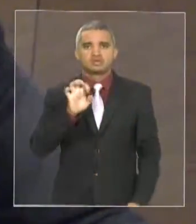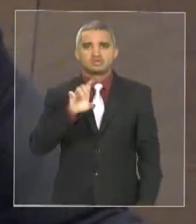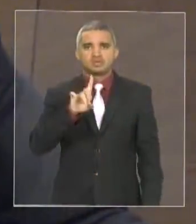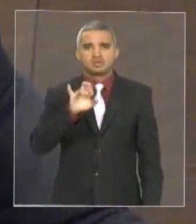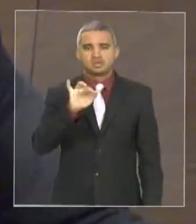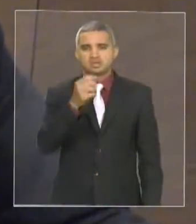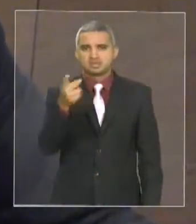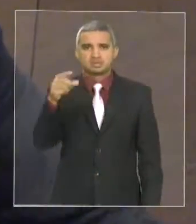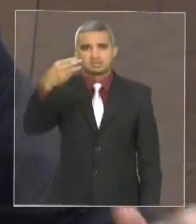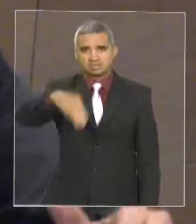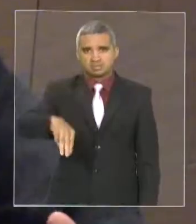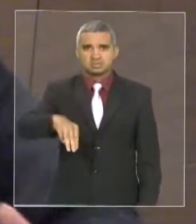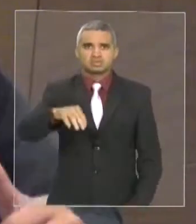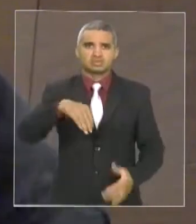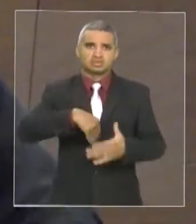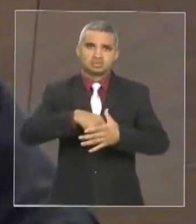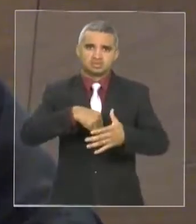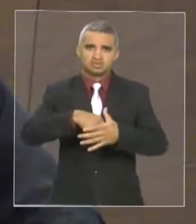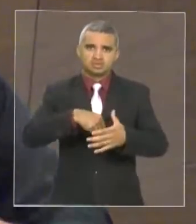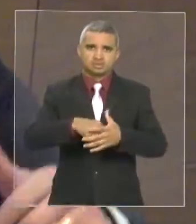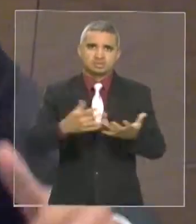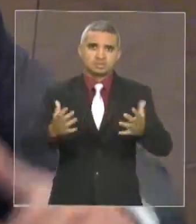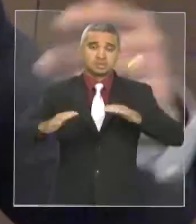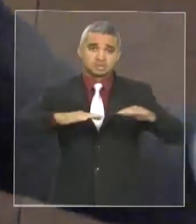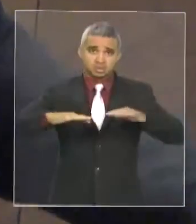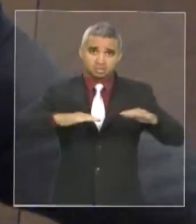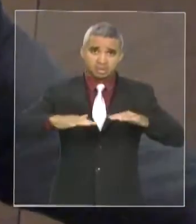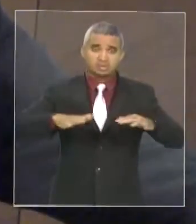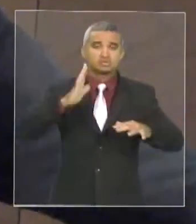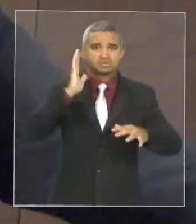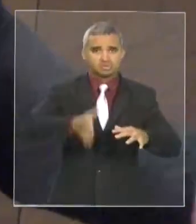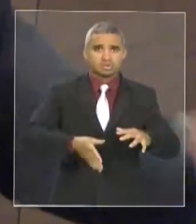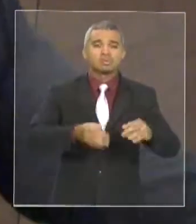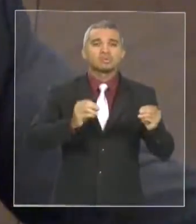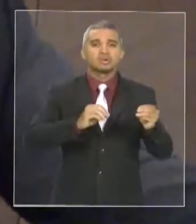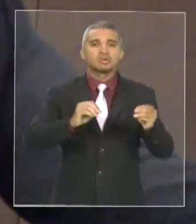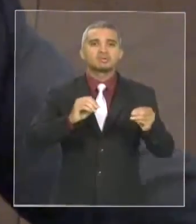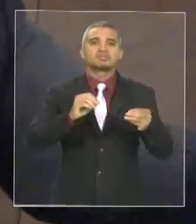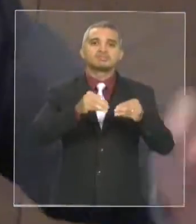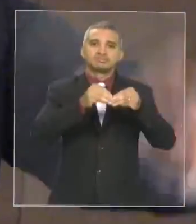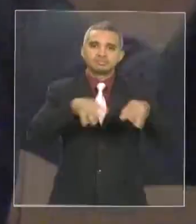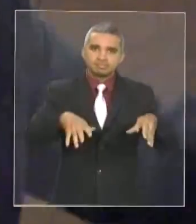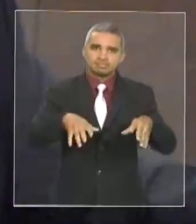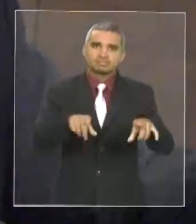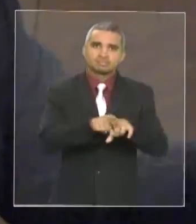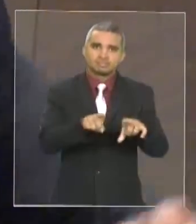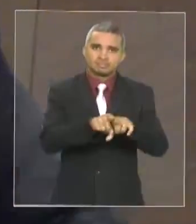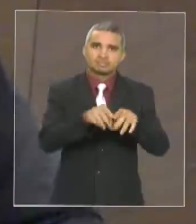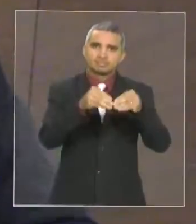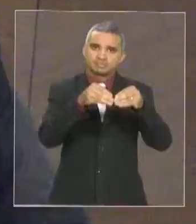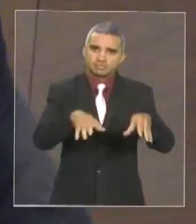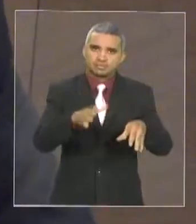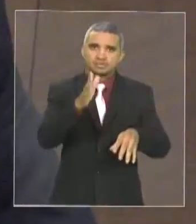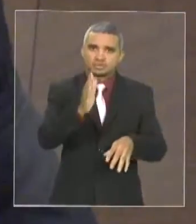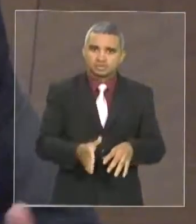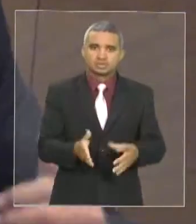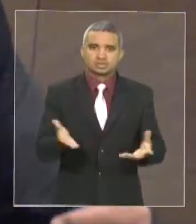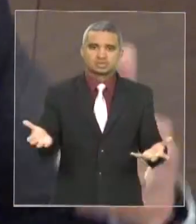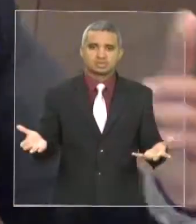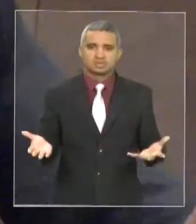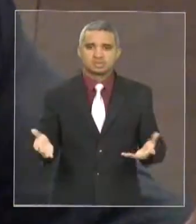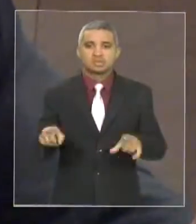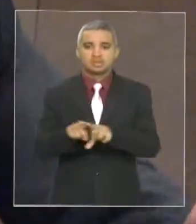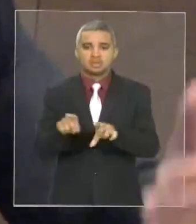de Futebol. O Sampaio Correia já foi prejudicado, saiu daqui para jogar em Barra do Coda, o jogo foi suspenso, porque recorreram para a instância superior.